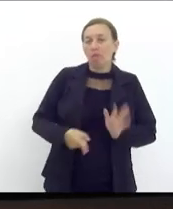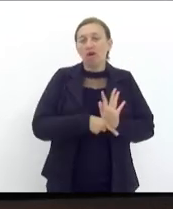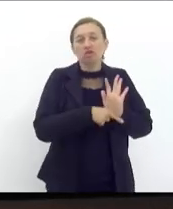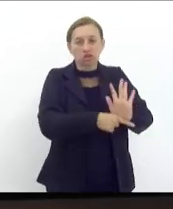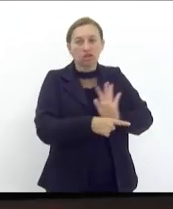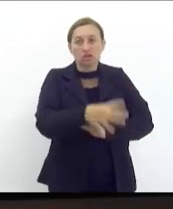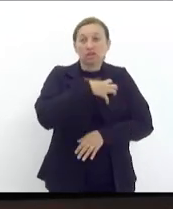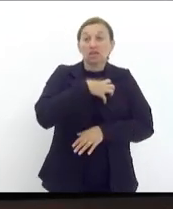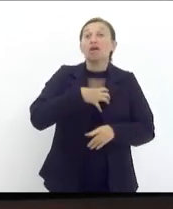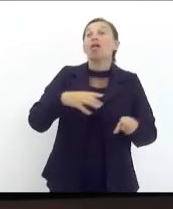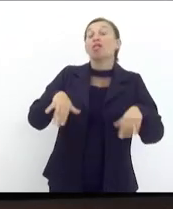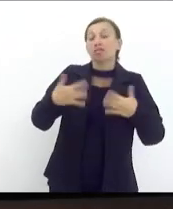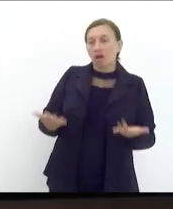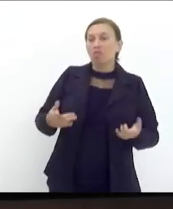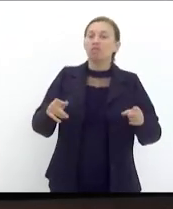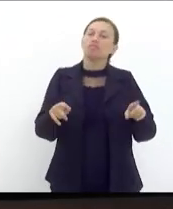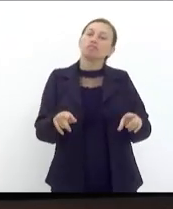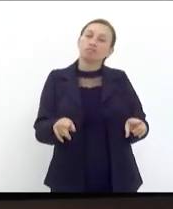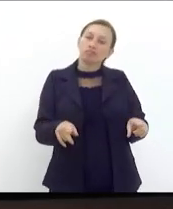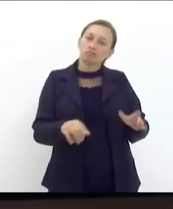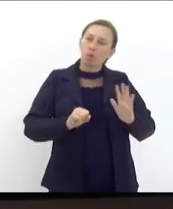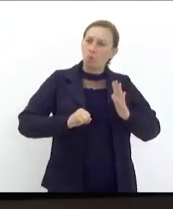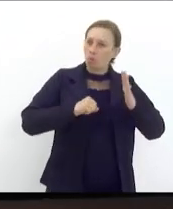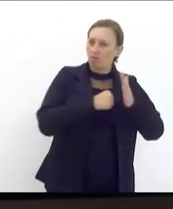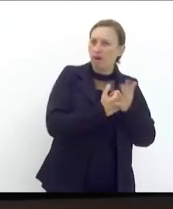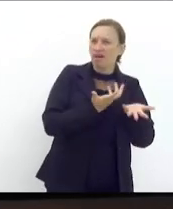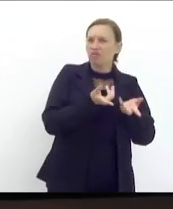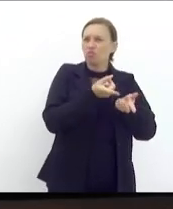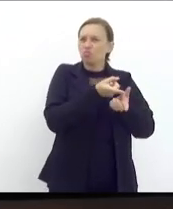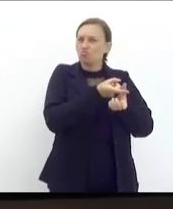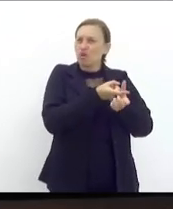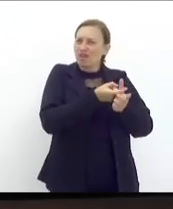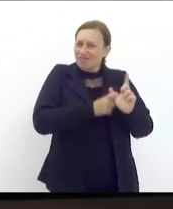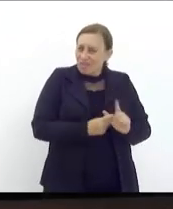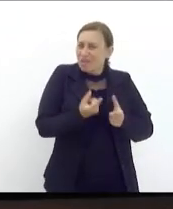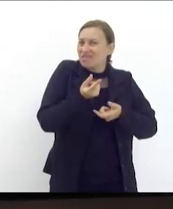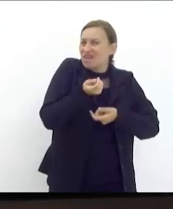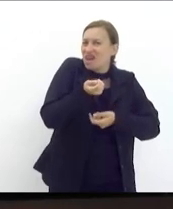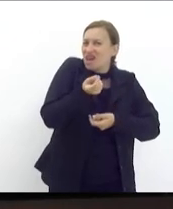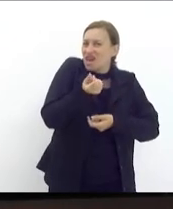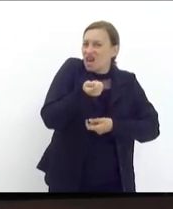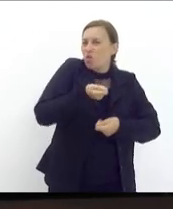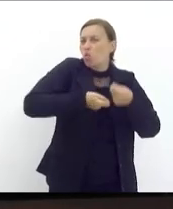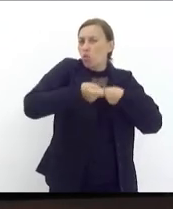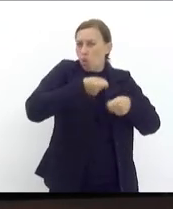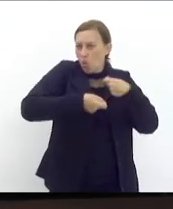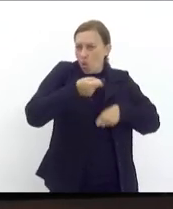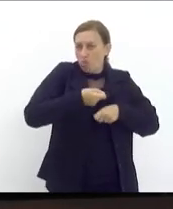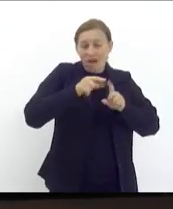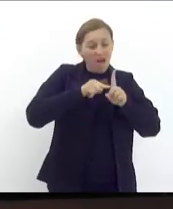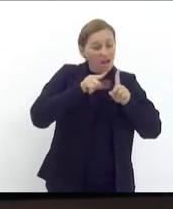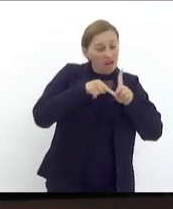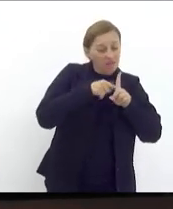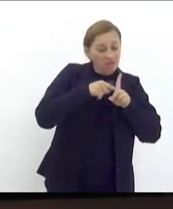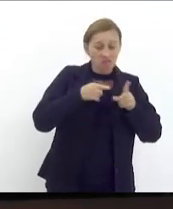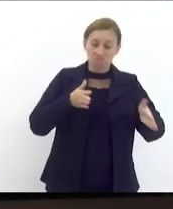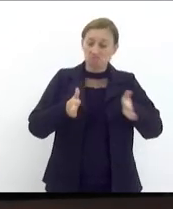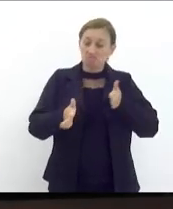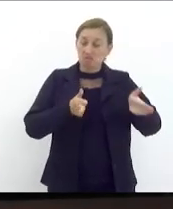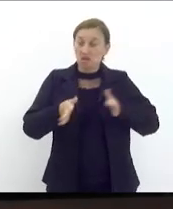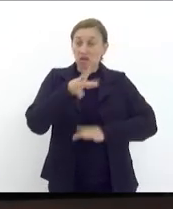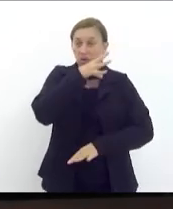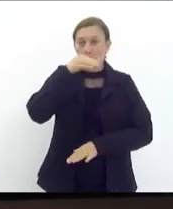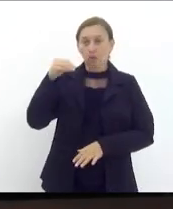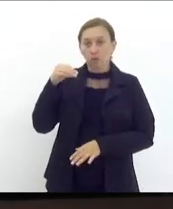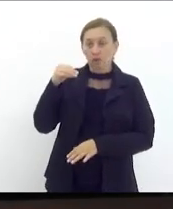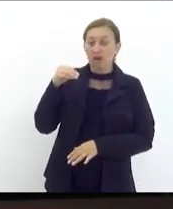Então, a gente tem também o impacto de uma dependência econômica dessas meninas. Enfim, a gravidez na adolescência é um dos